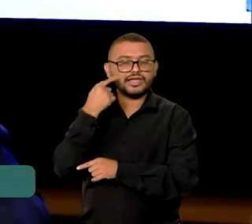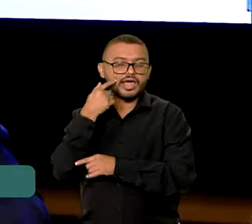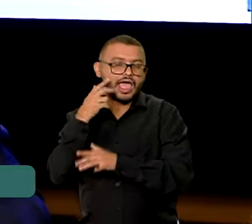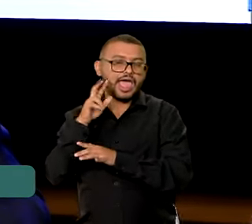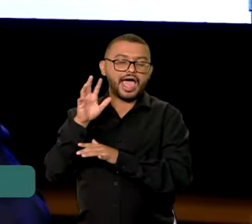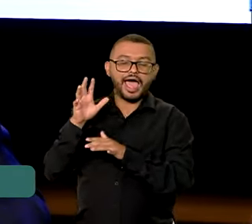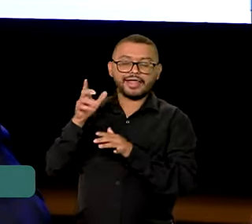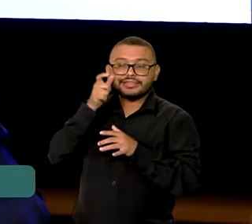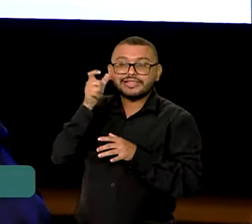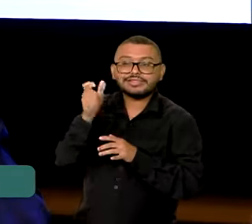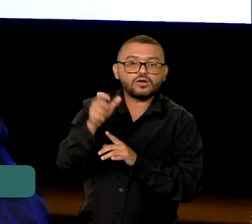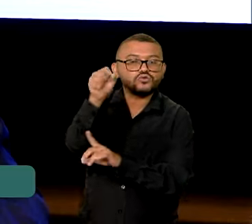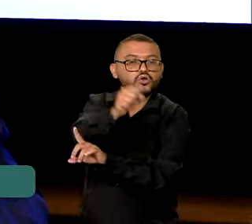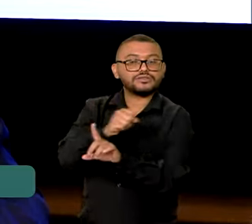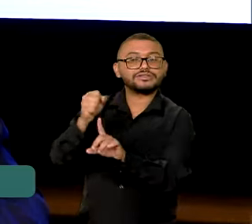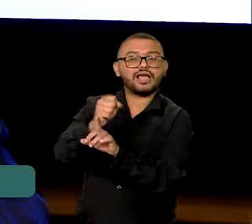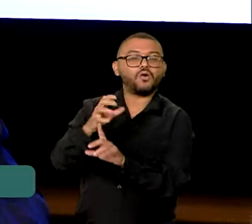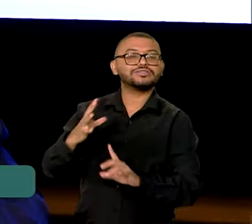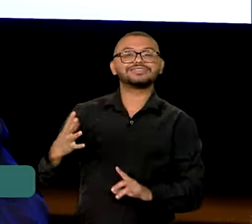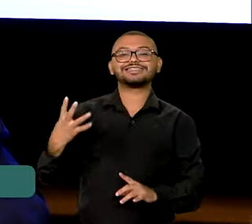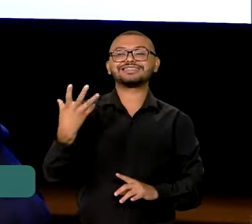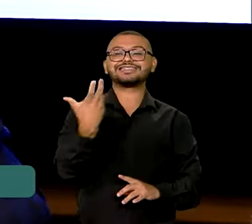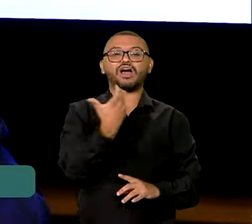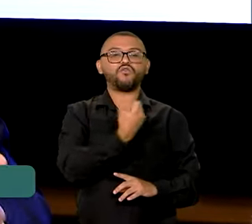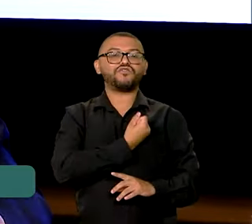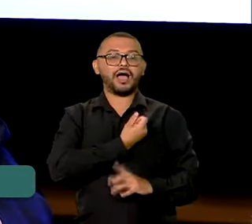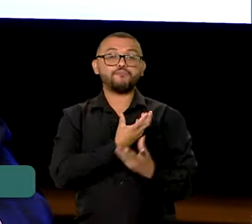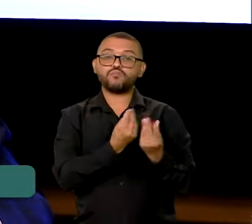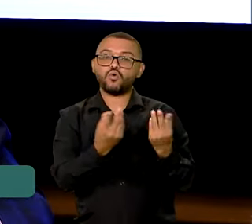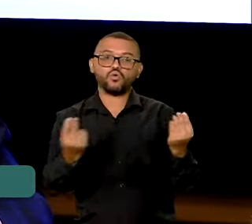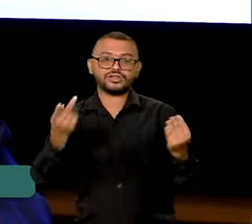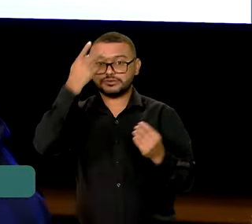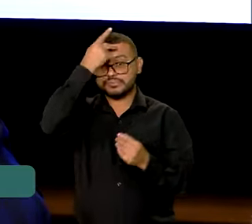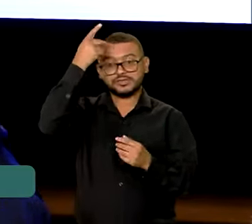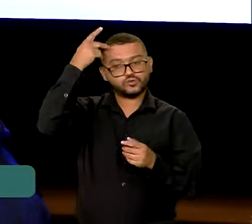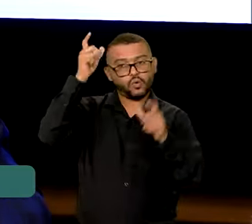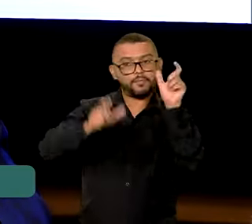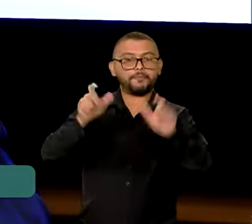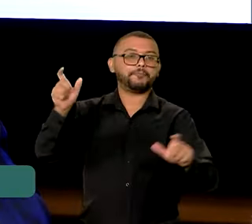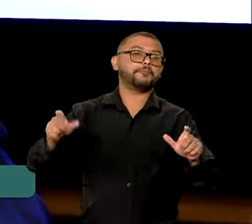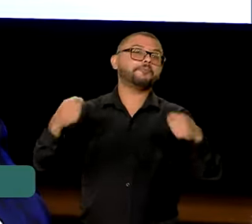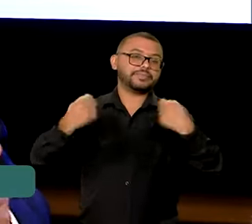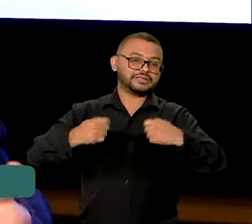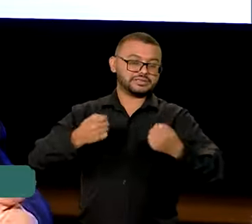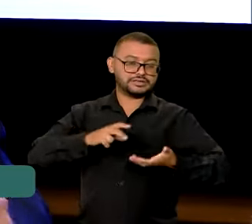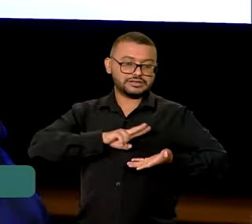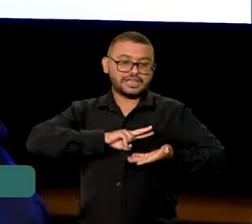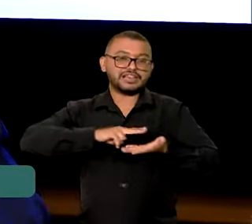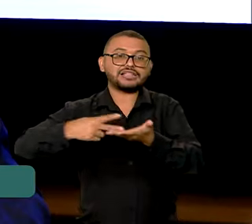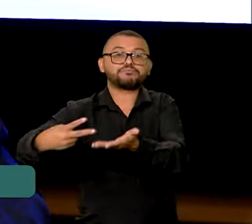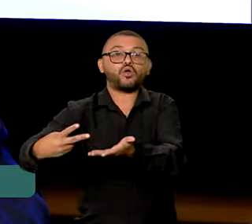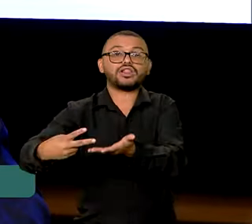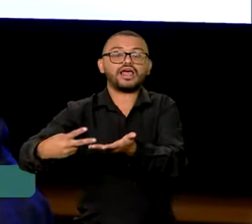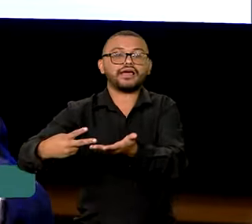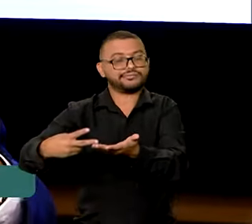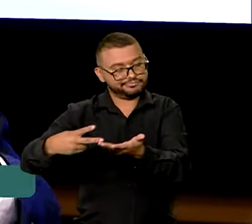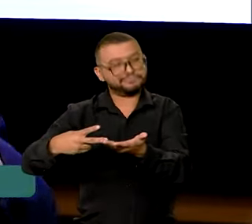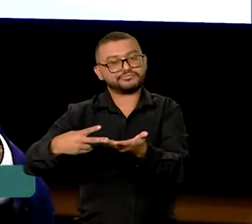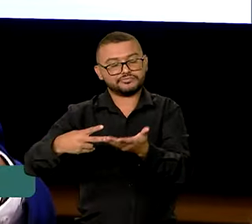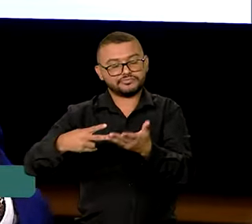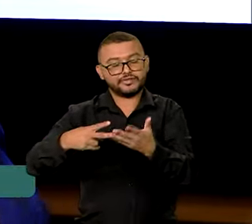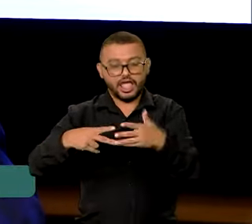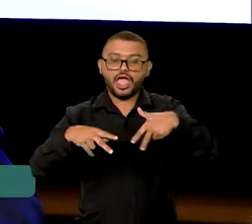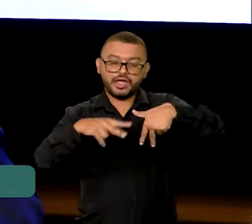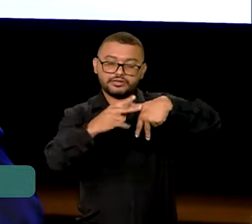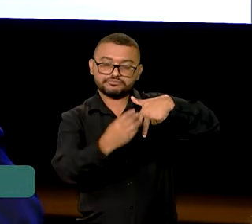social e a gente poder estar salvando milhares de brasileiros que precisam ter os seus